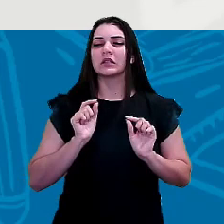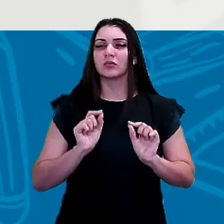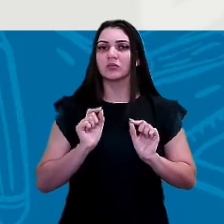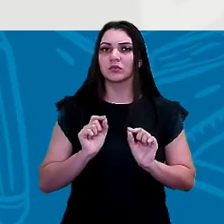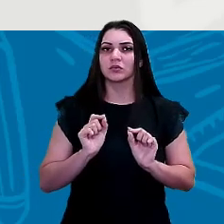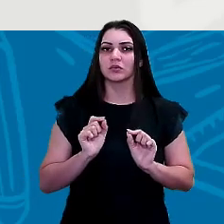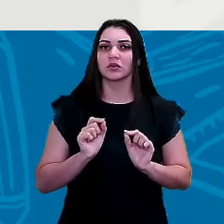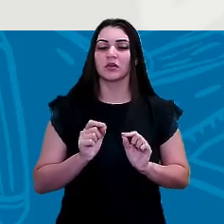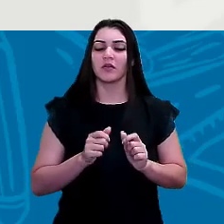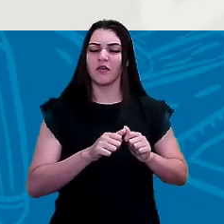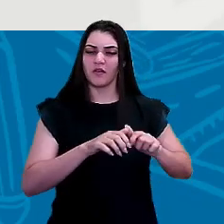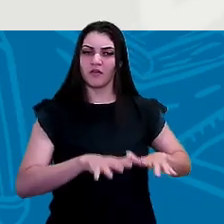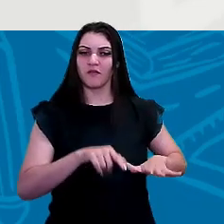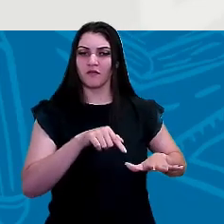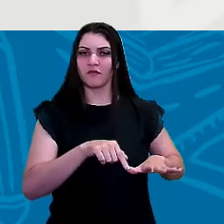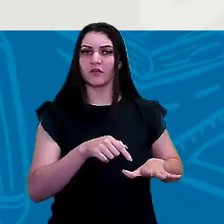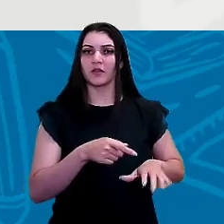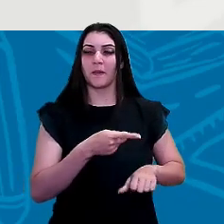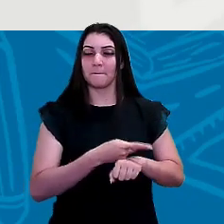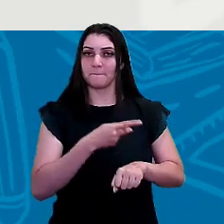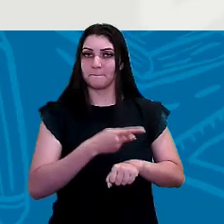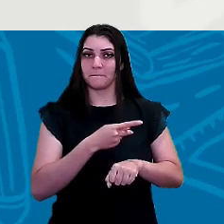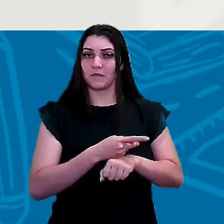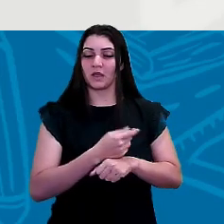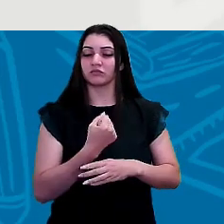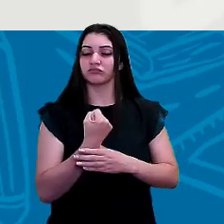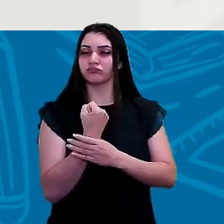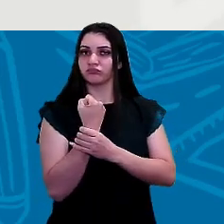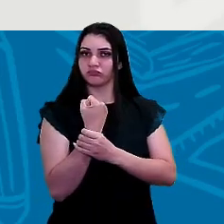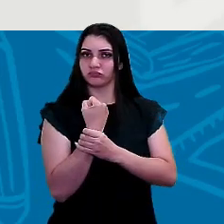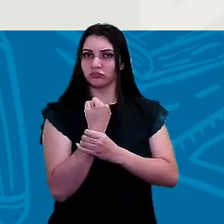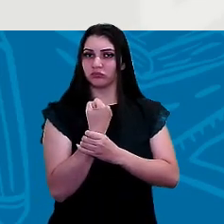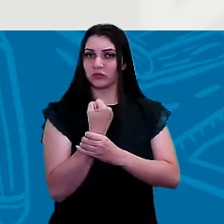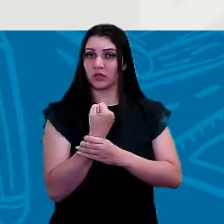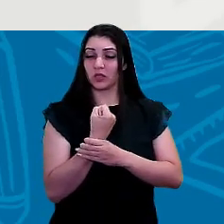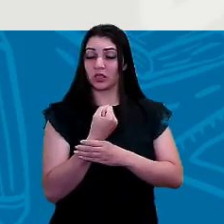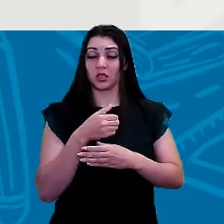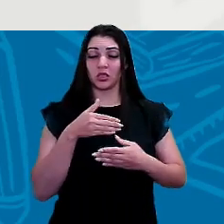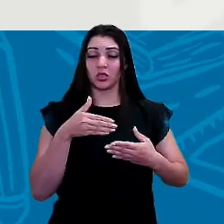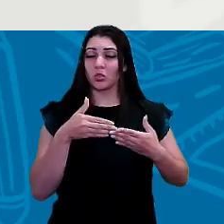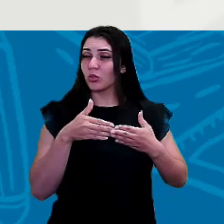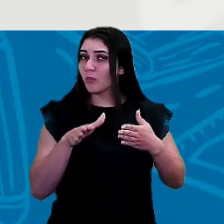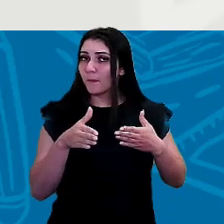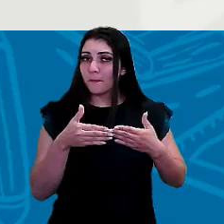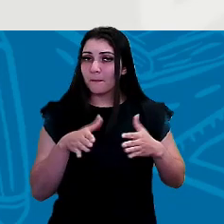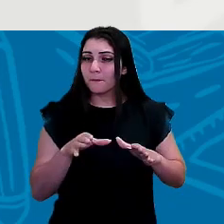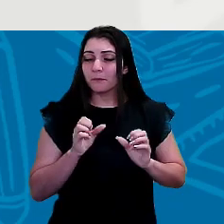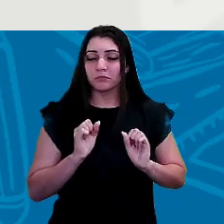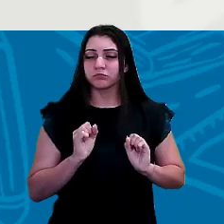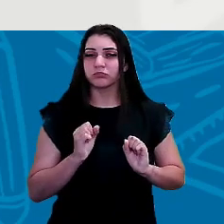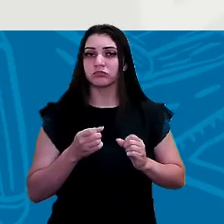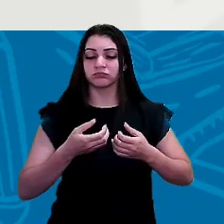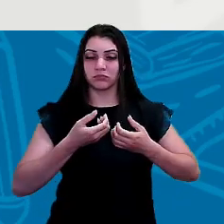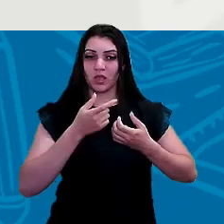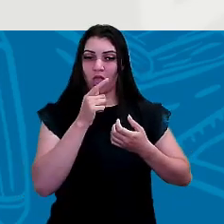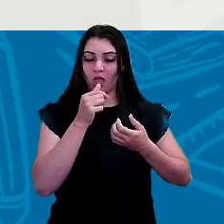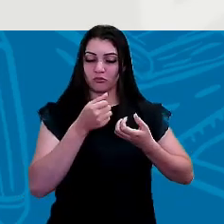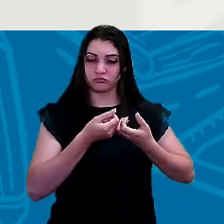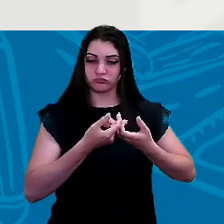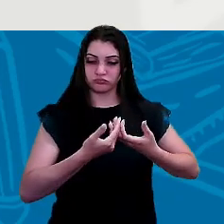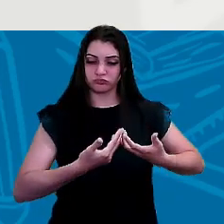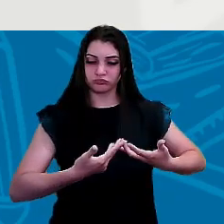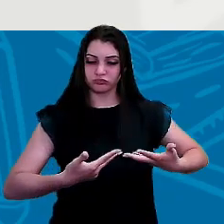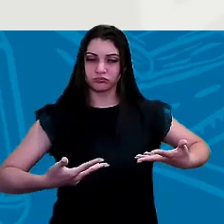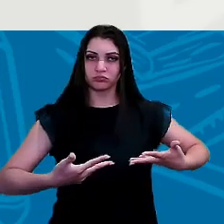sendo mantida ali por uma rocha mais firme, mais dura, que não permita que essa água extravase, né? Então, vai ali